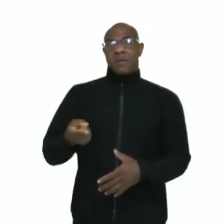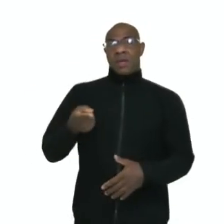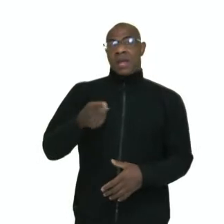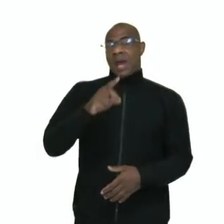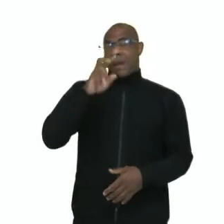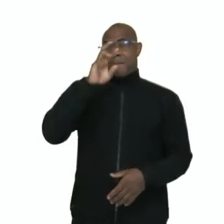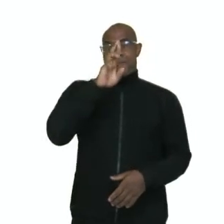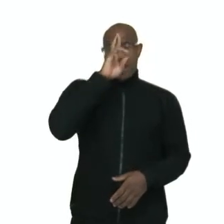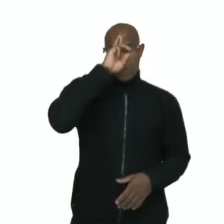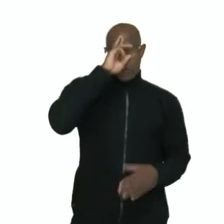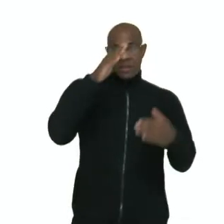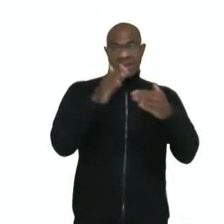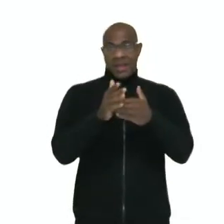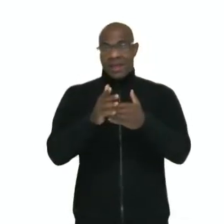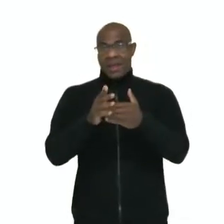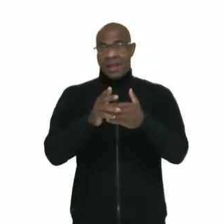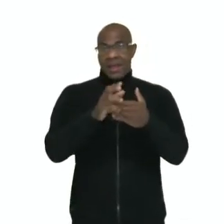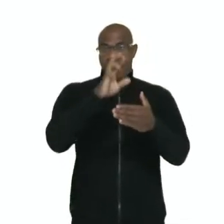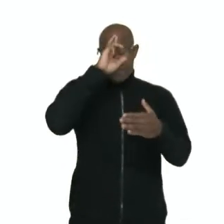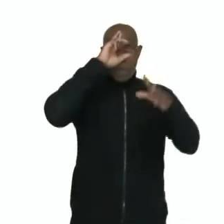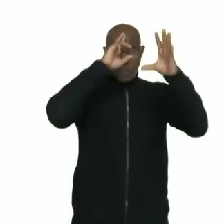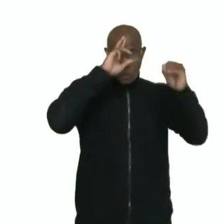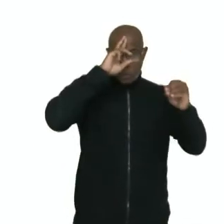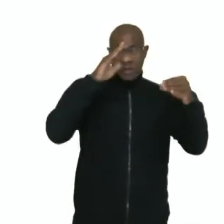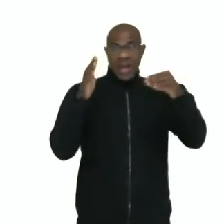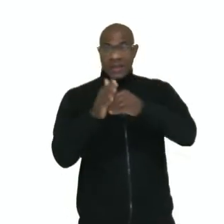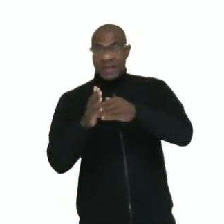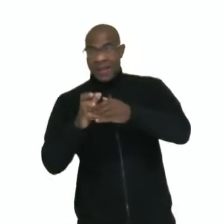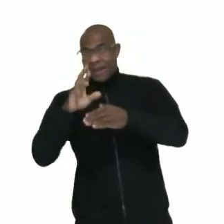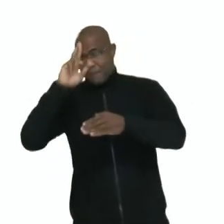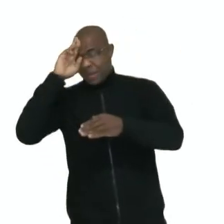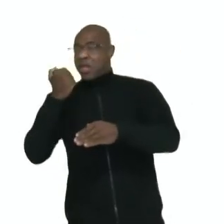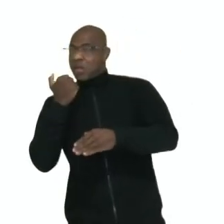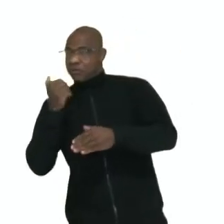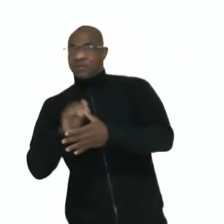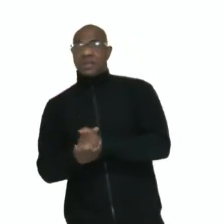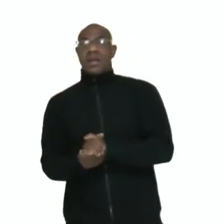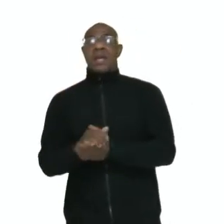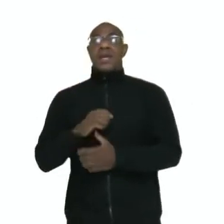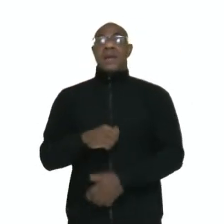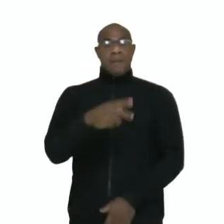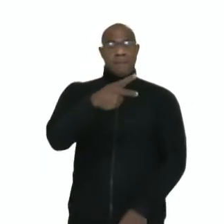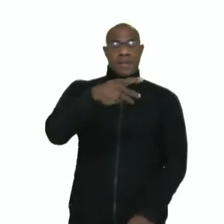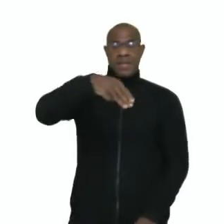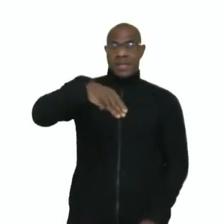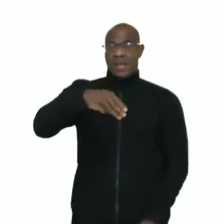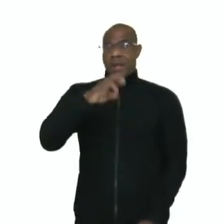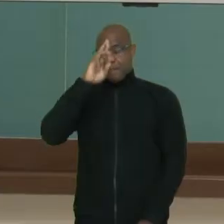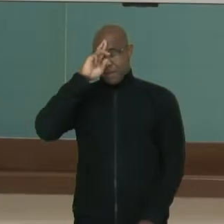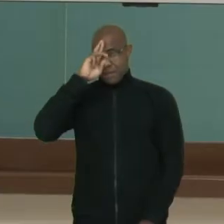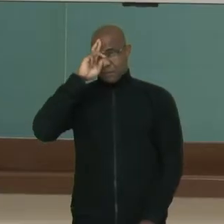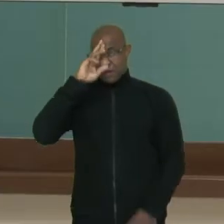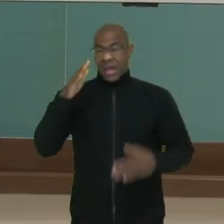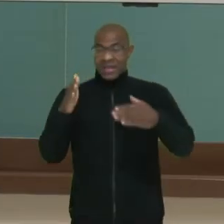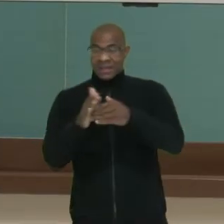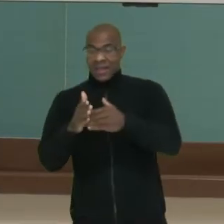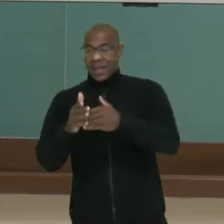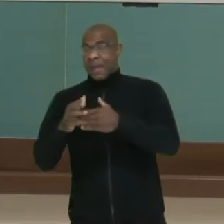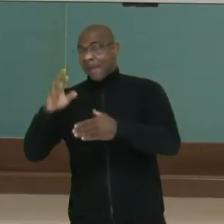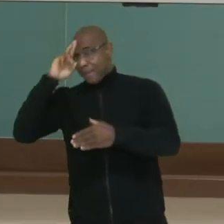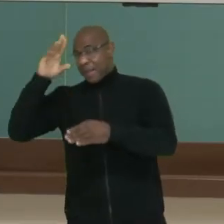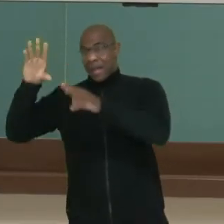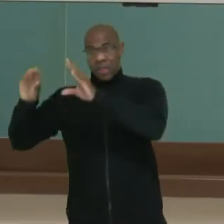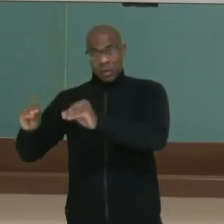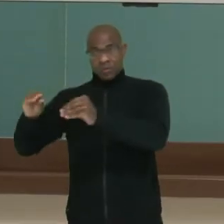meio-dia e você vai usar o p-yan após o horário do meio-dia e meia-noite. Então,